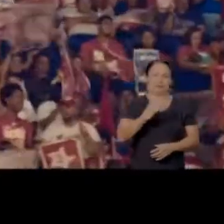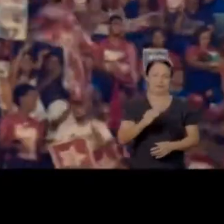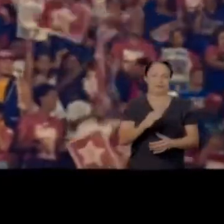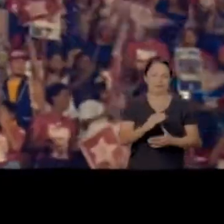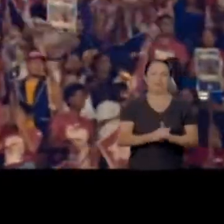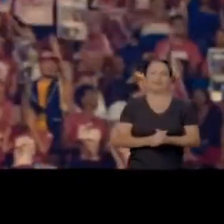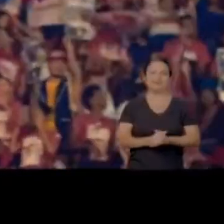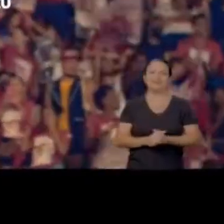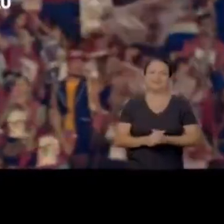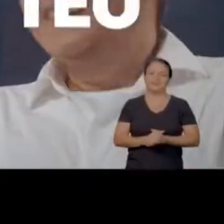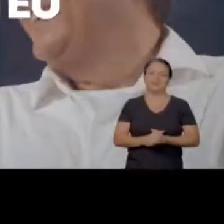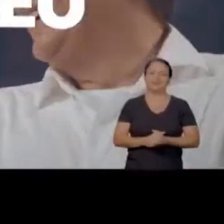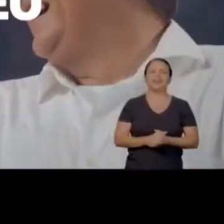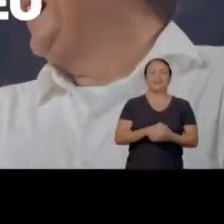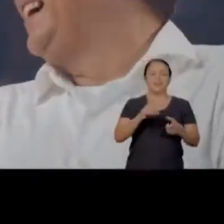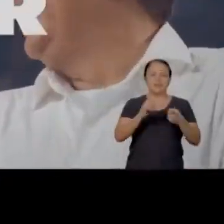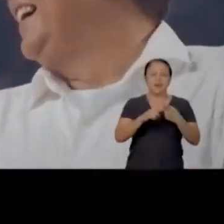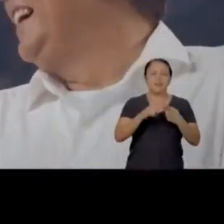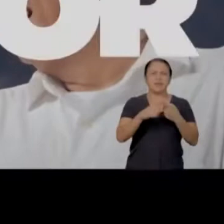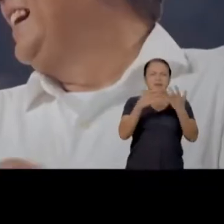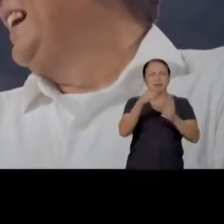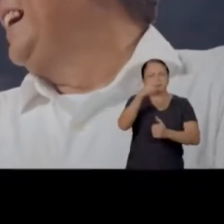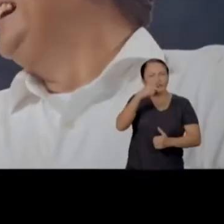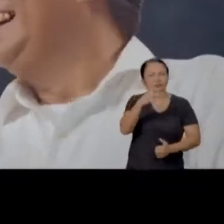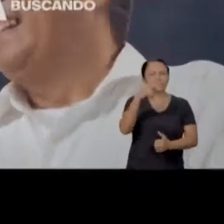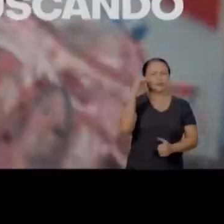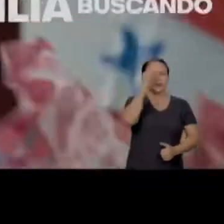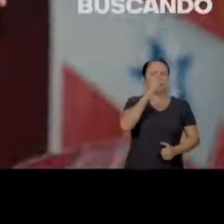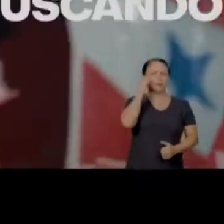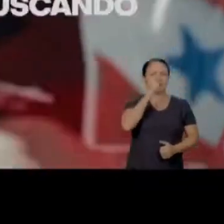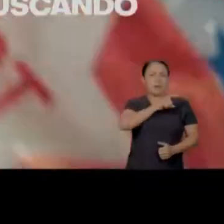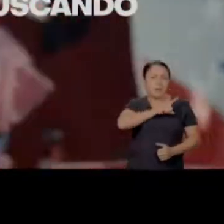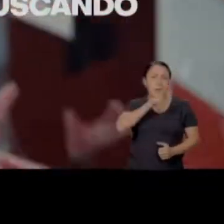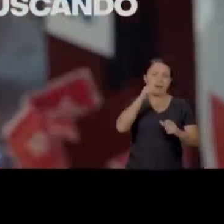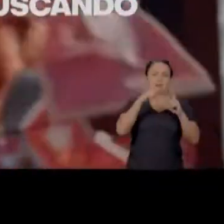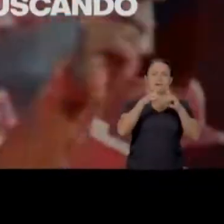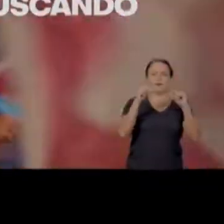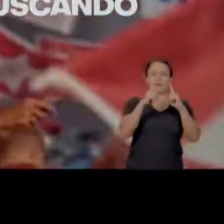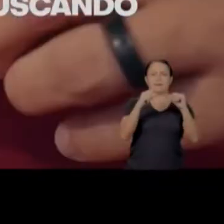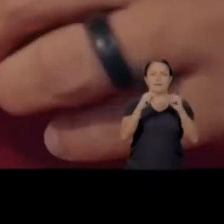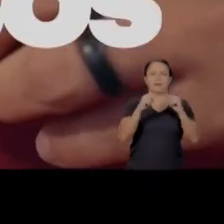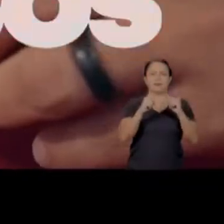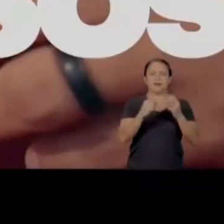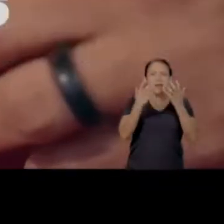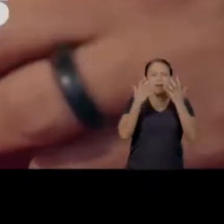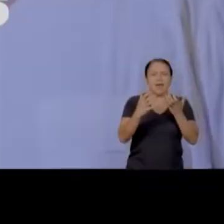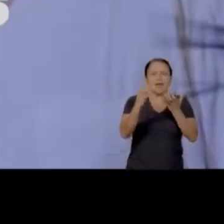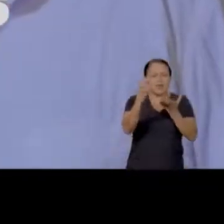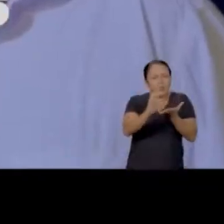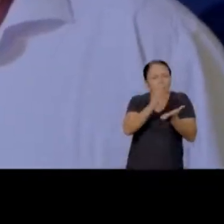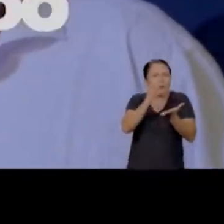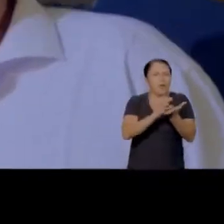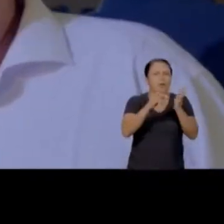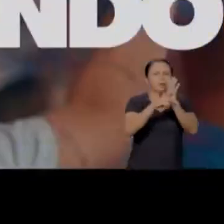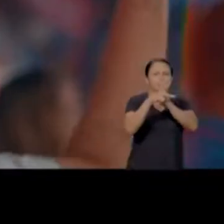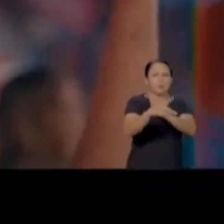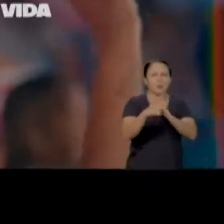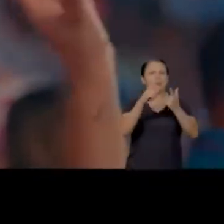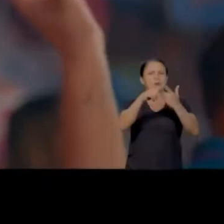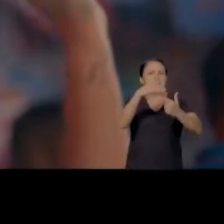Brasil. Quero ser o teu senador, para estar lá em Brasília, buscando recurso,